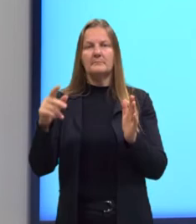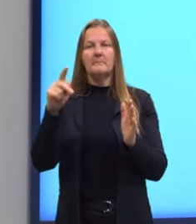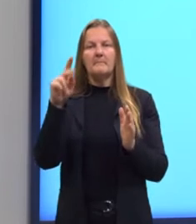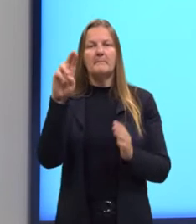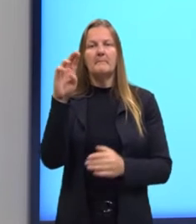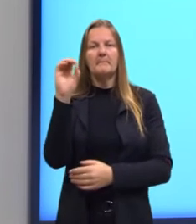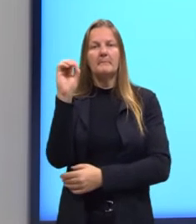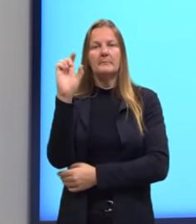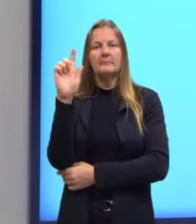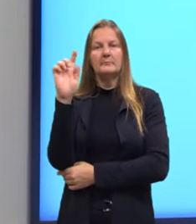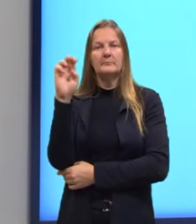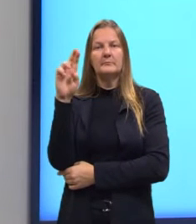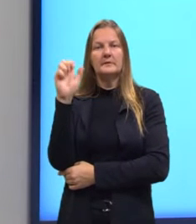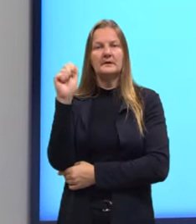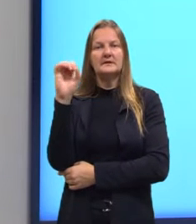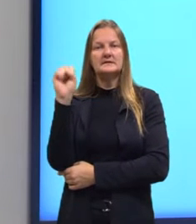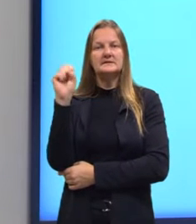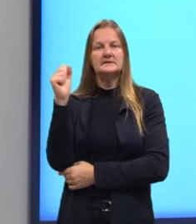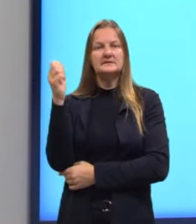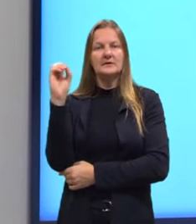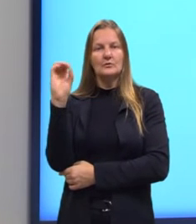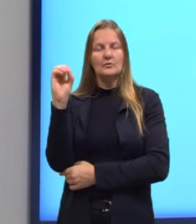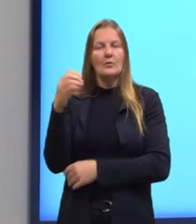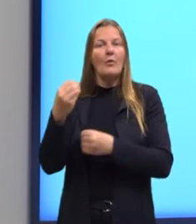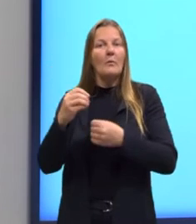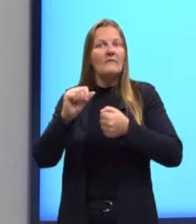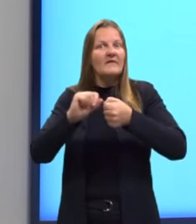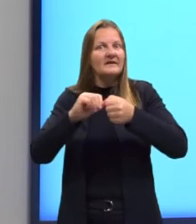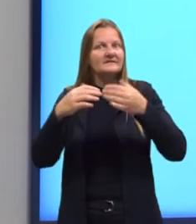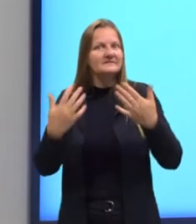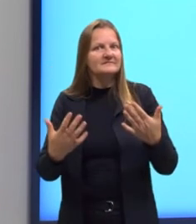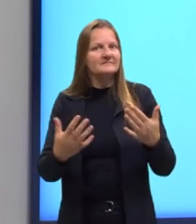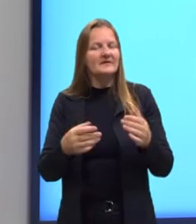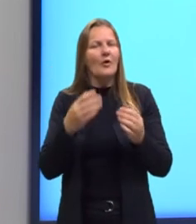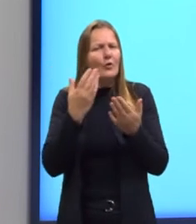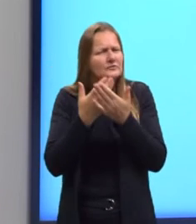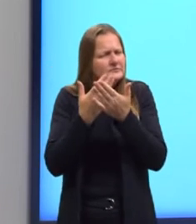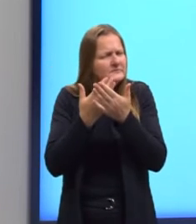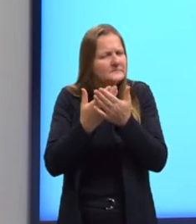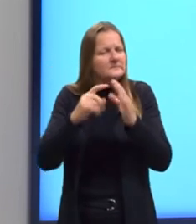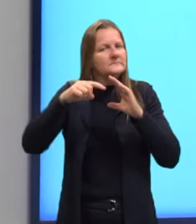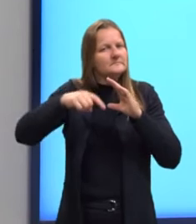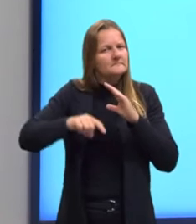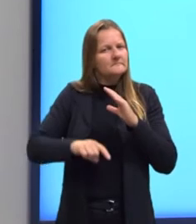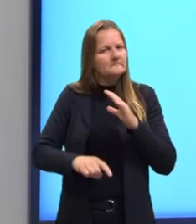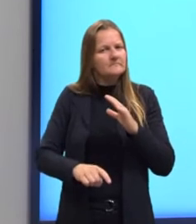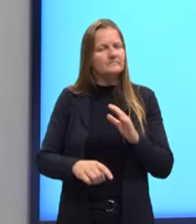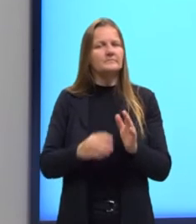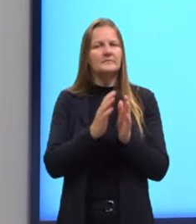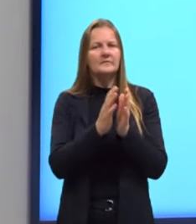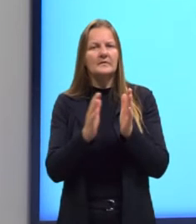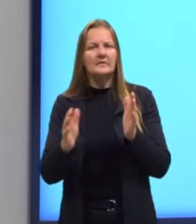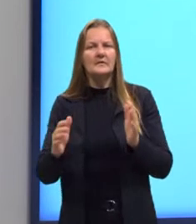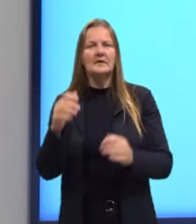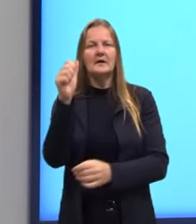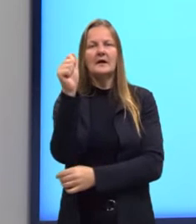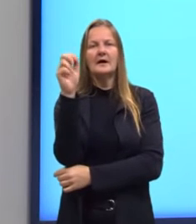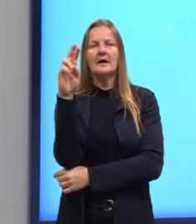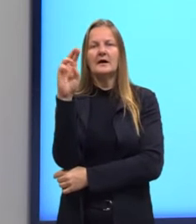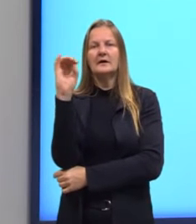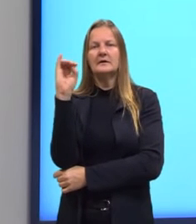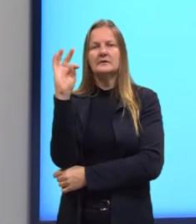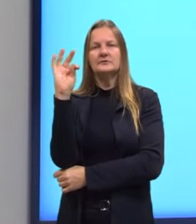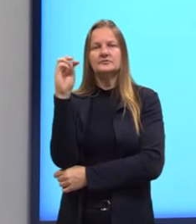aula era como determinar uma progressão. E hoje, nós vamos estudar, então, a progressão aritmética